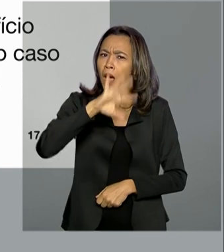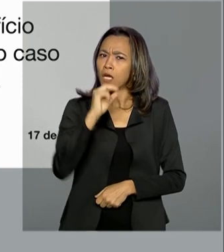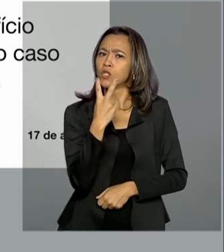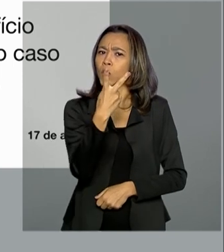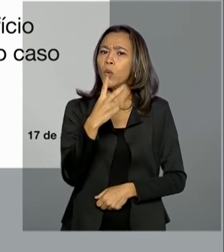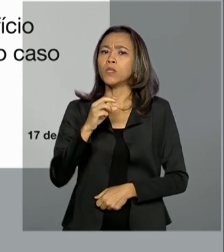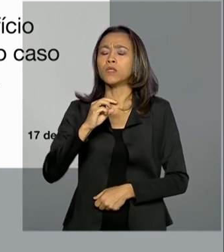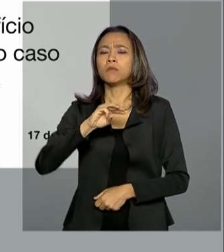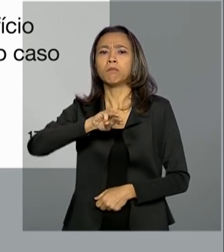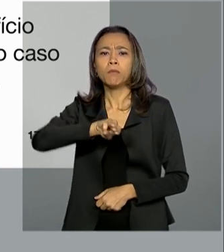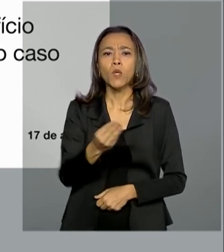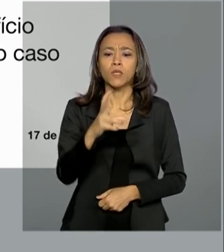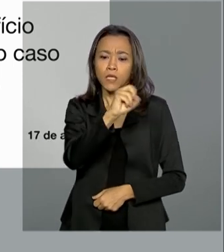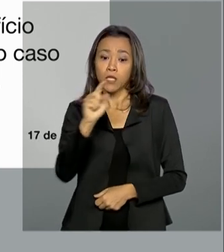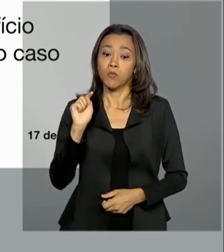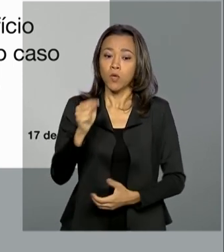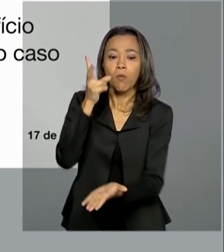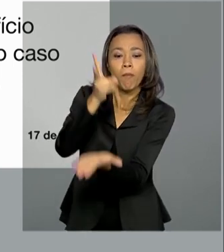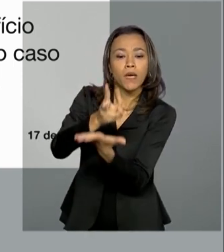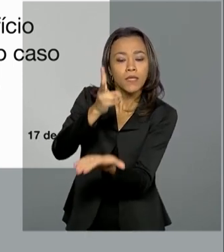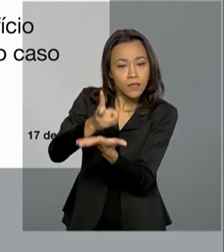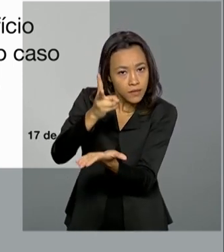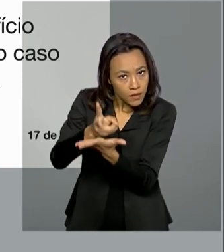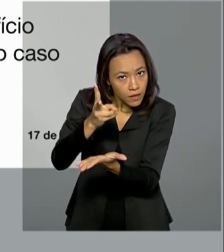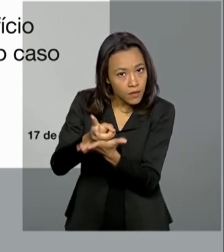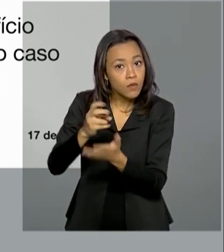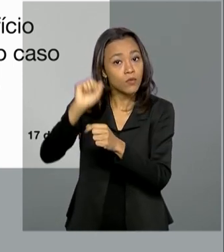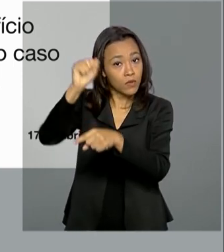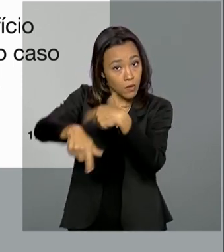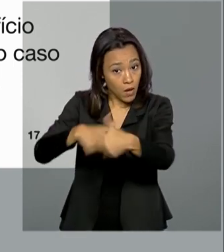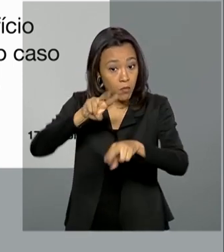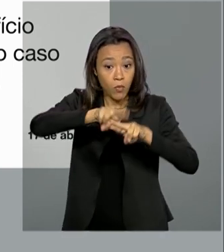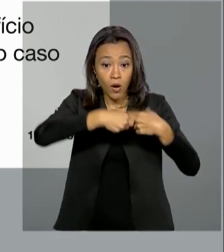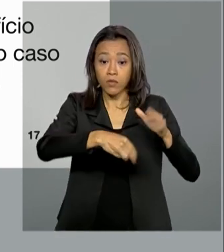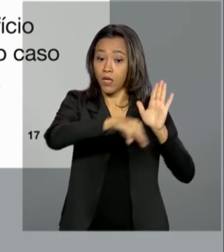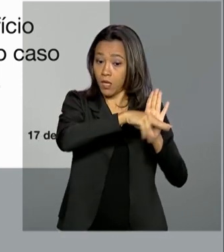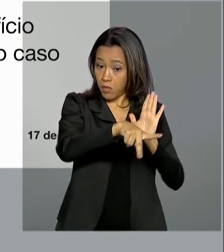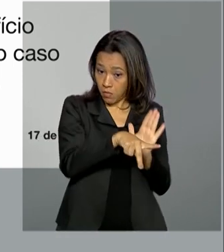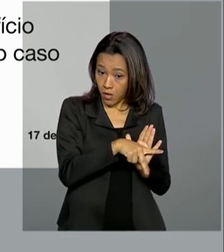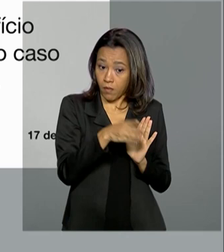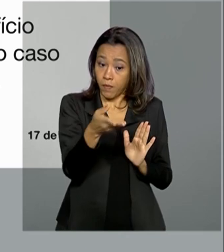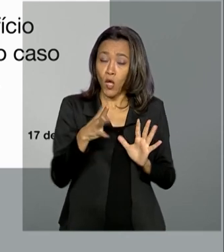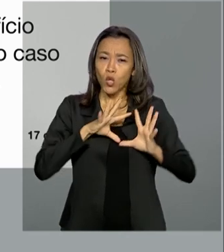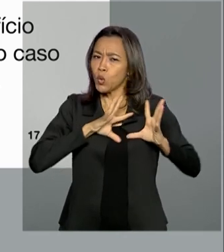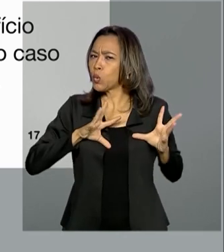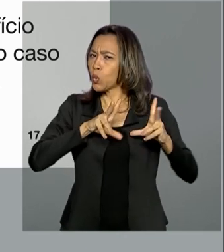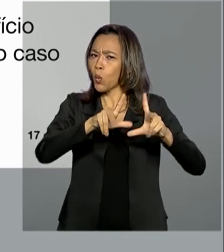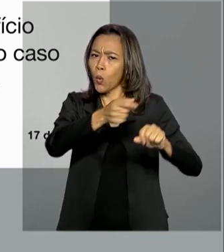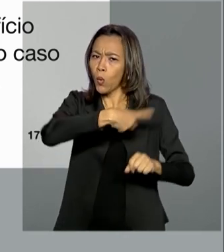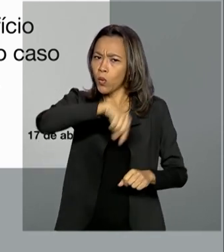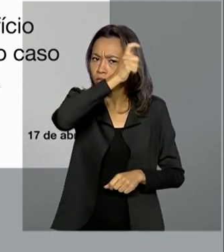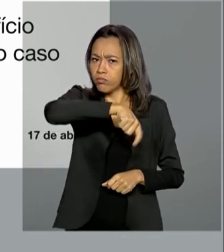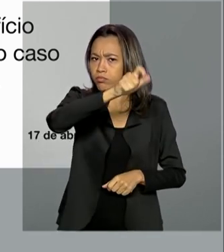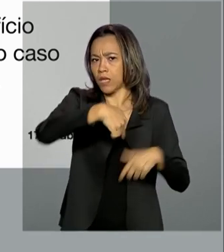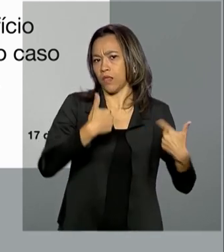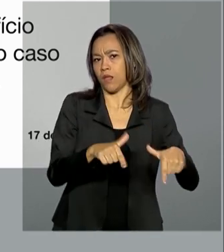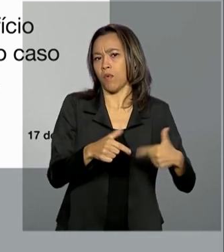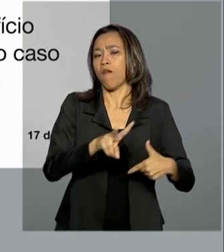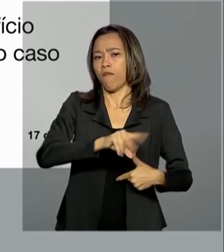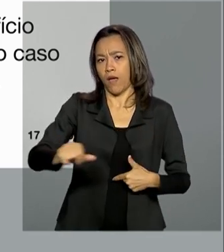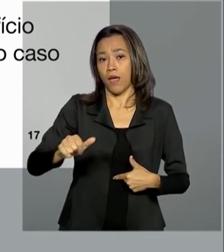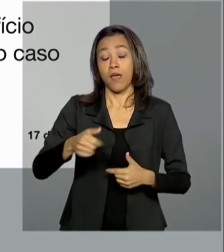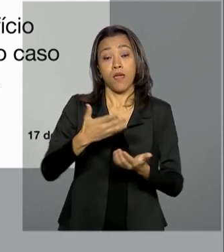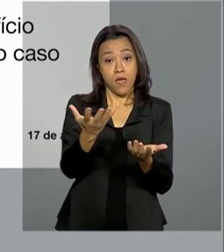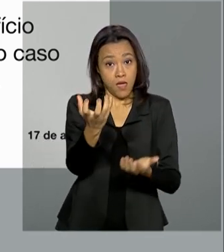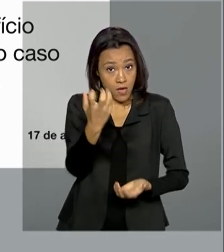de empregos preservados pela MP 936. De acordo com o presidente, todos esses trabalhadores vão receber, a partir